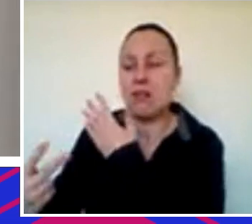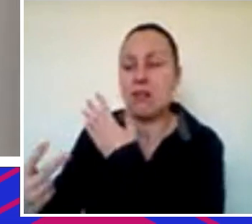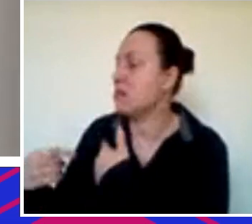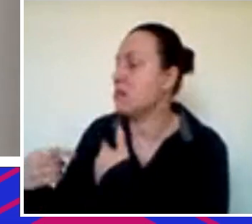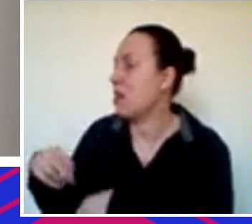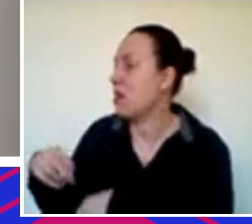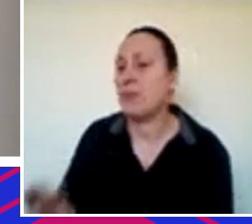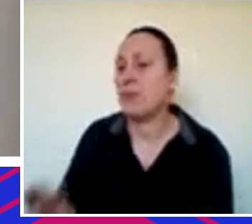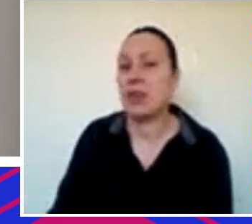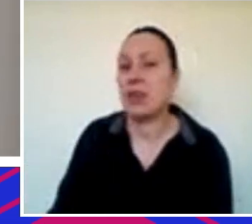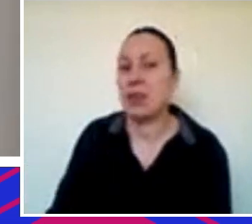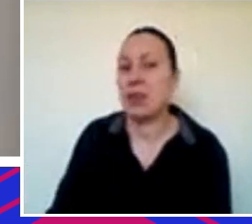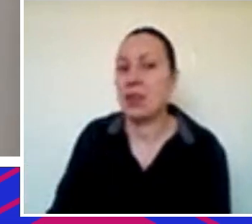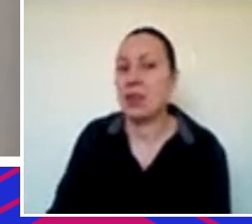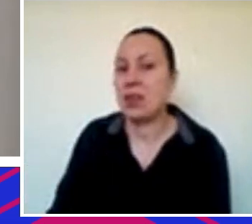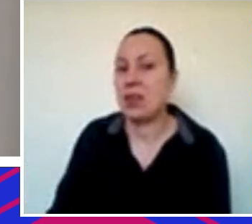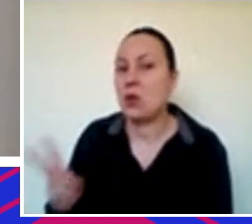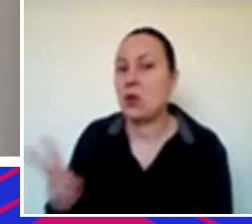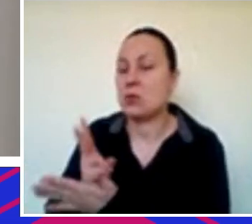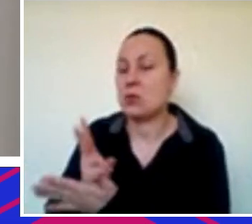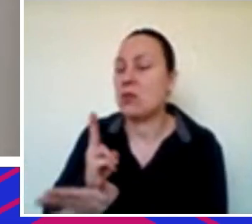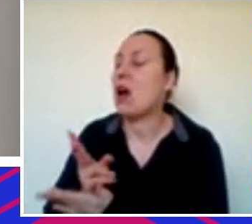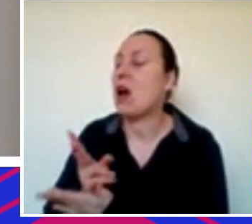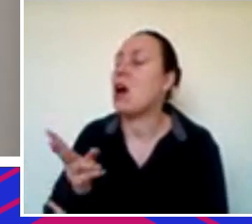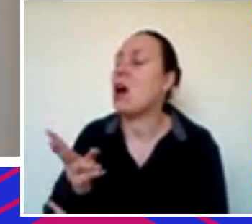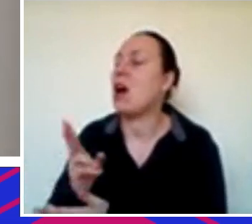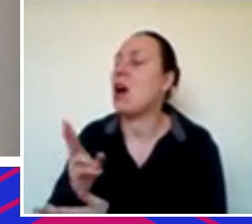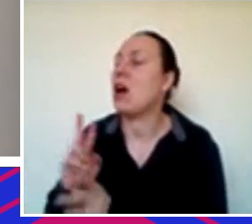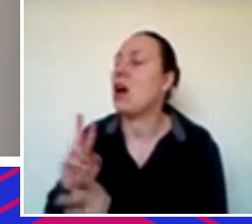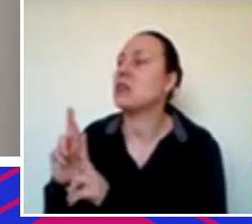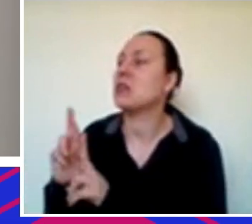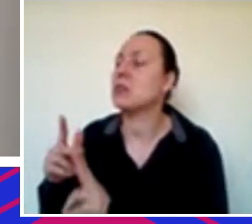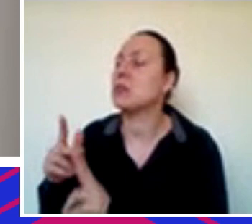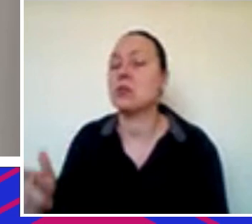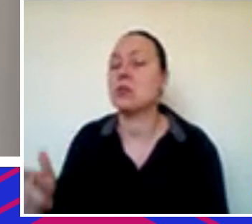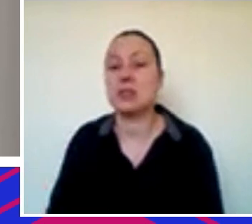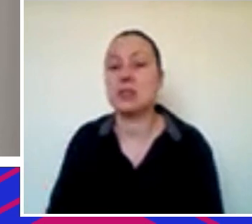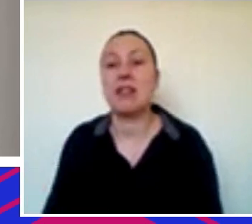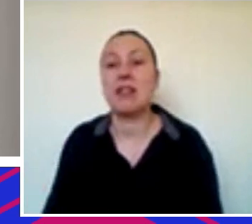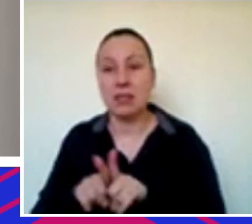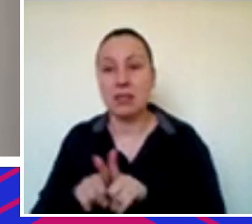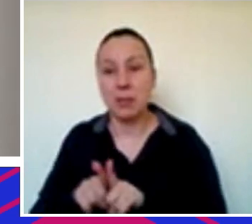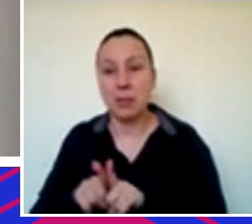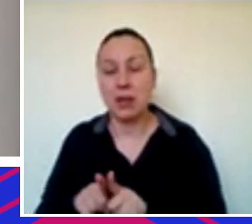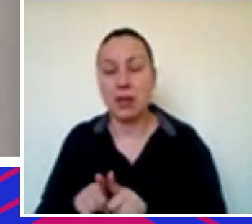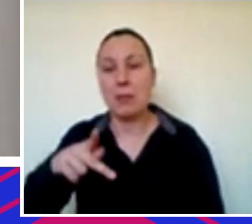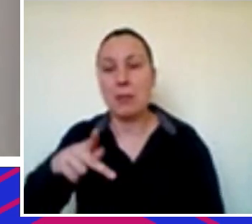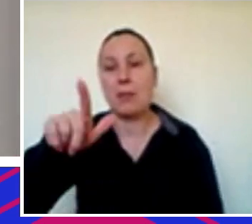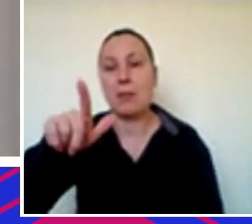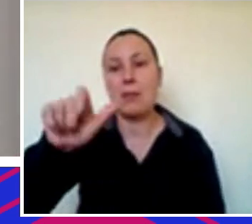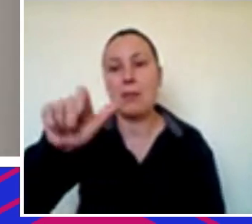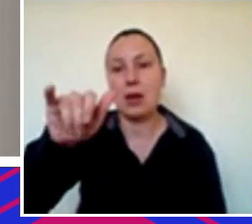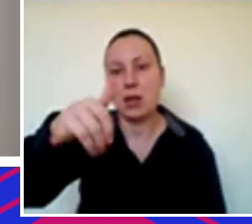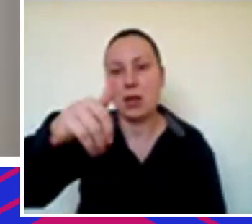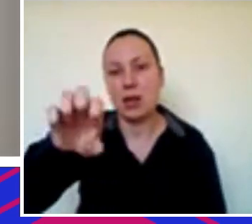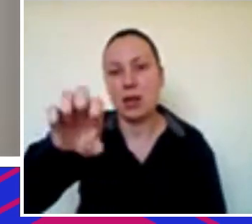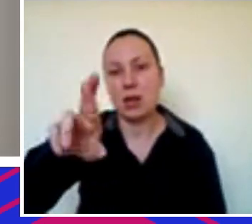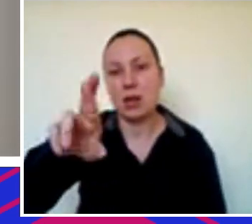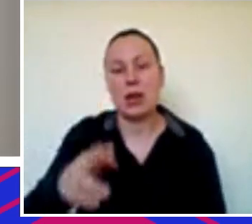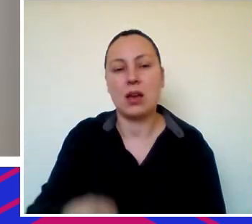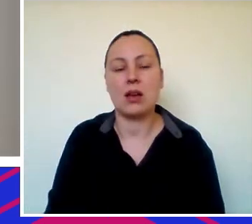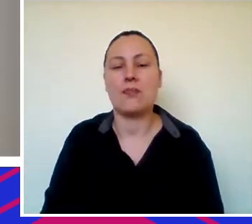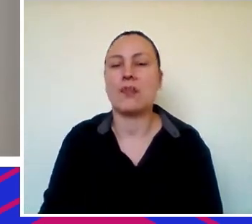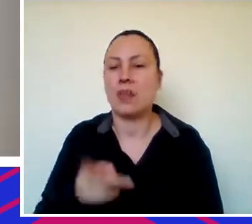relacionamentos de longo prazo com players diferentes que possam te ajudar a te financiar não só manter relacionamento com um cara eu quero aquele